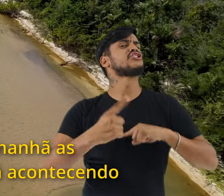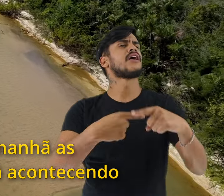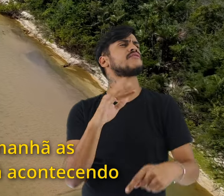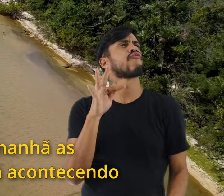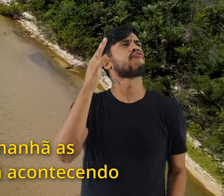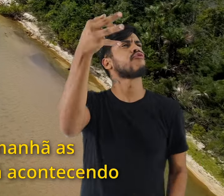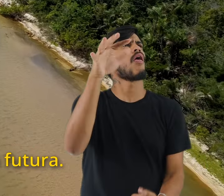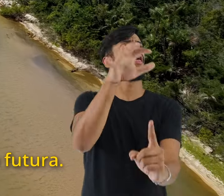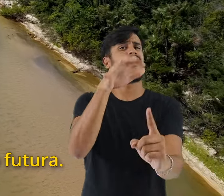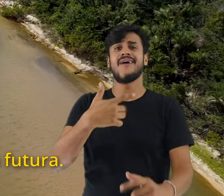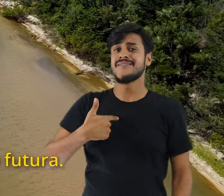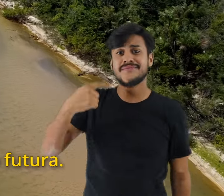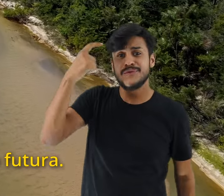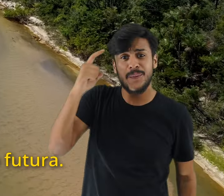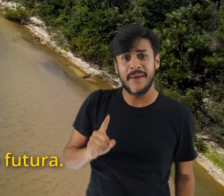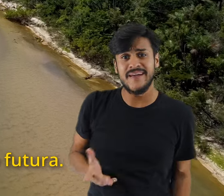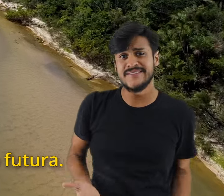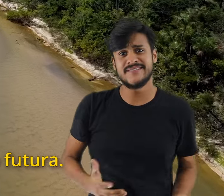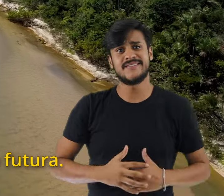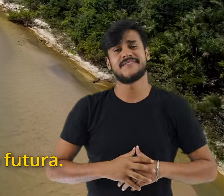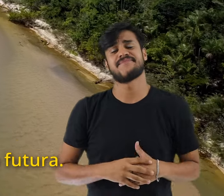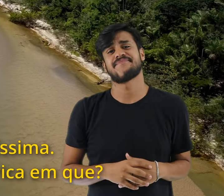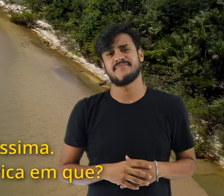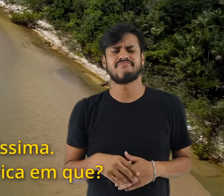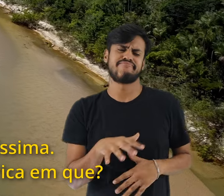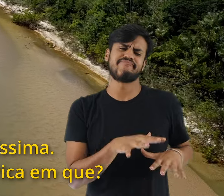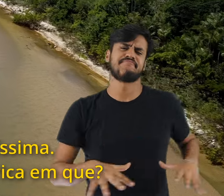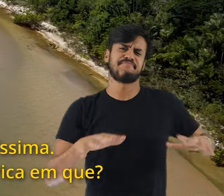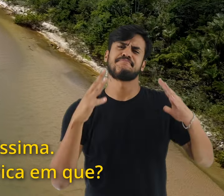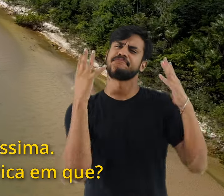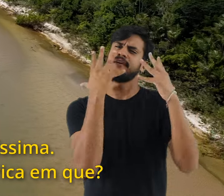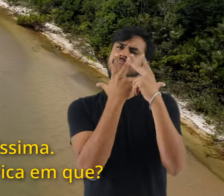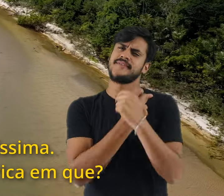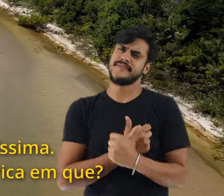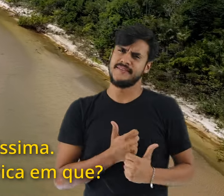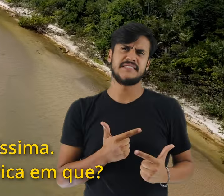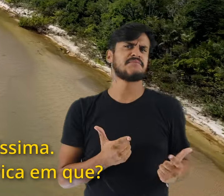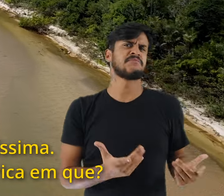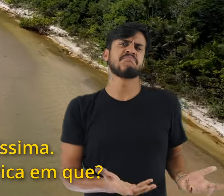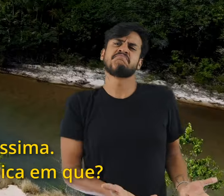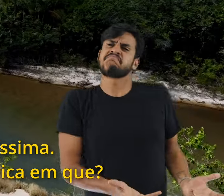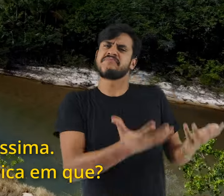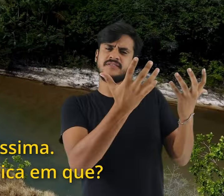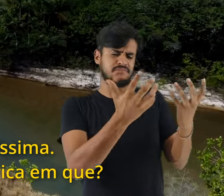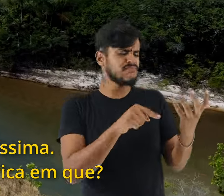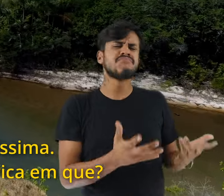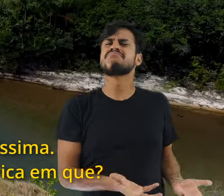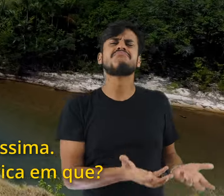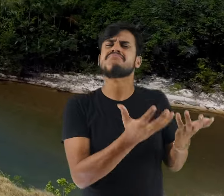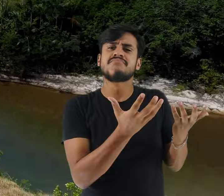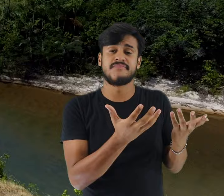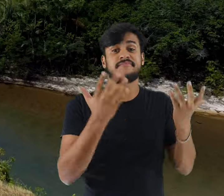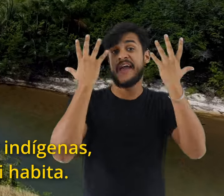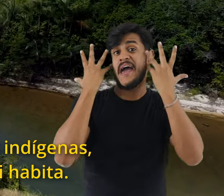acontecendo vai afetar a geração futura. A nossa terra é belíssima, nossa terra é rica, mas rica